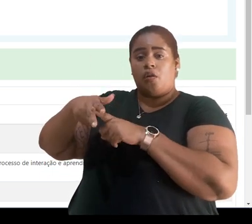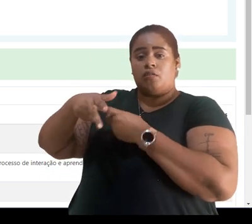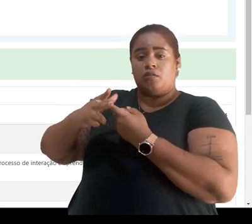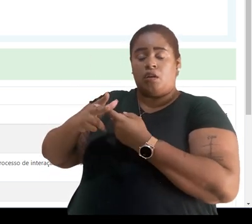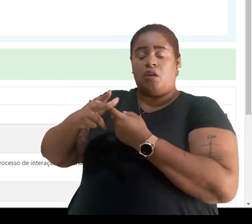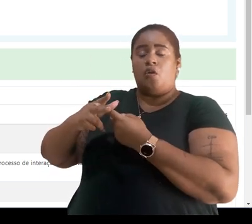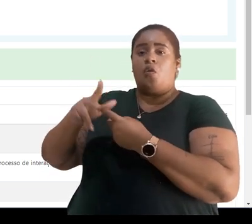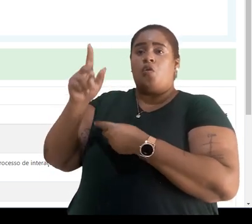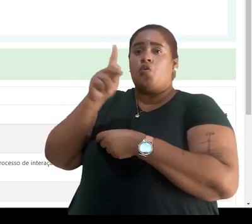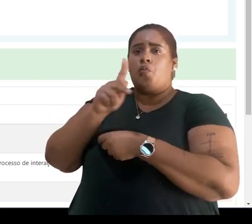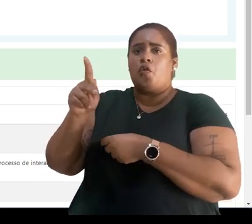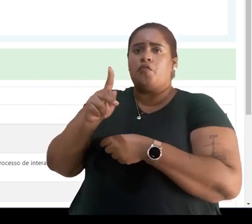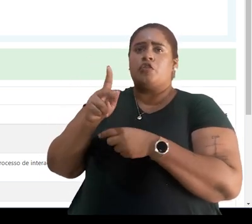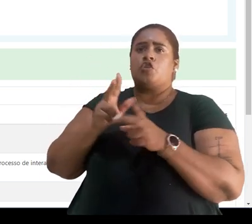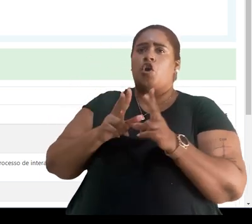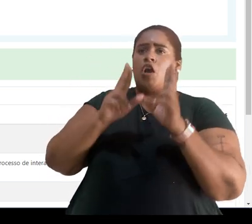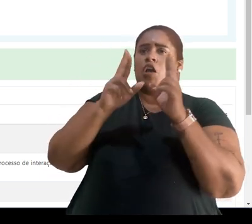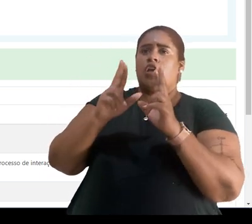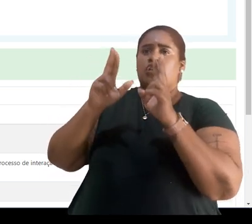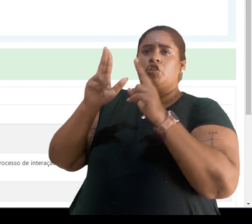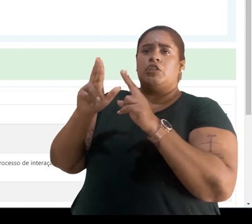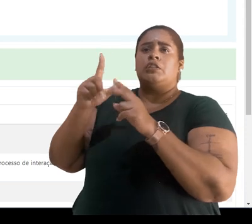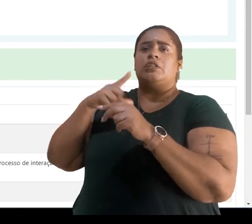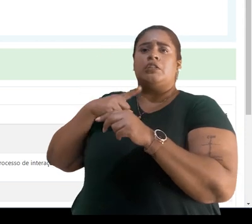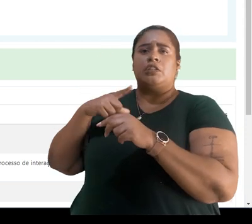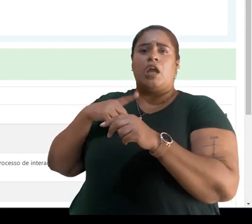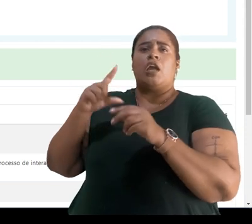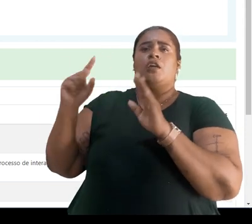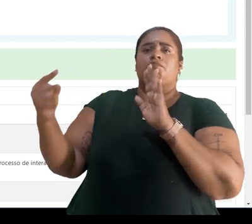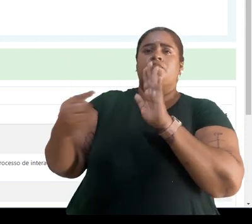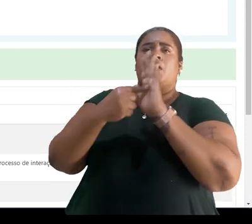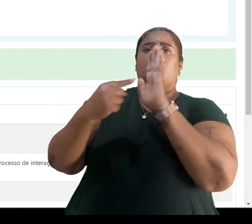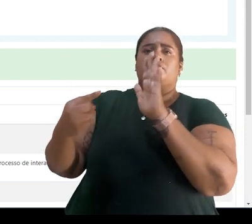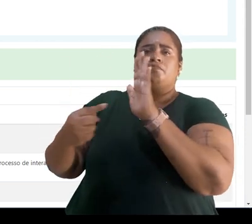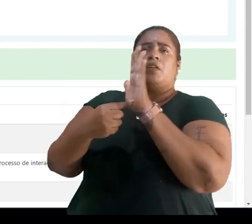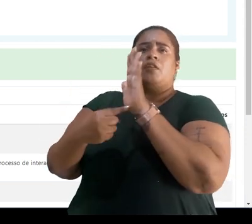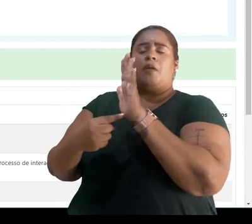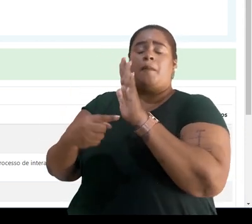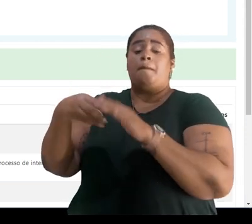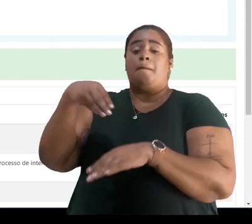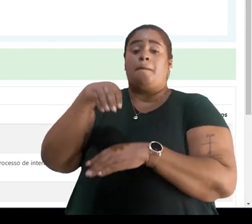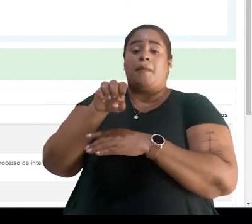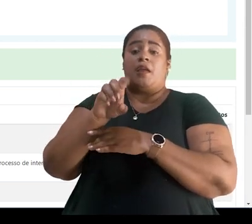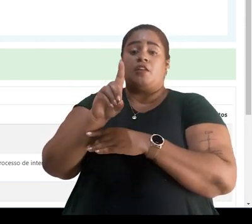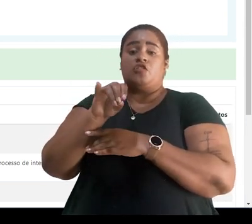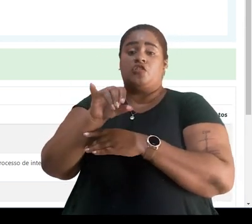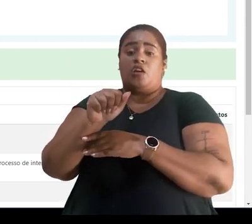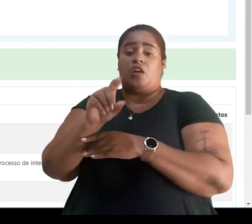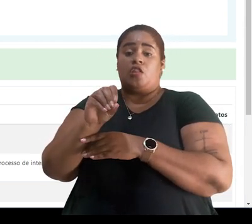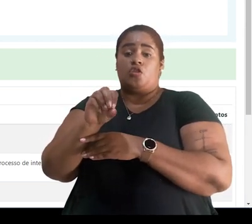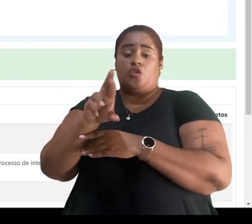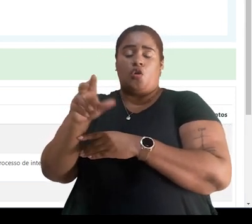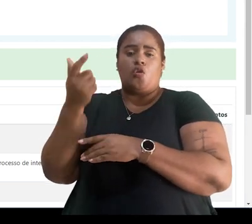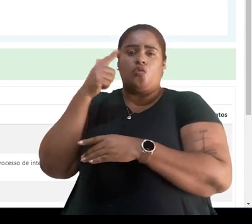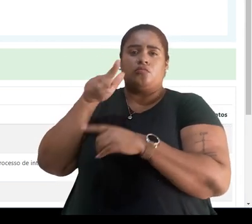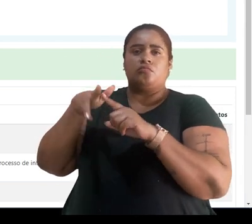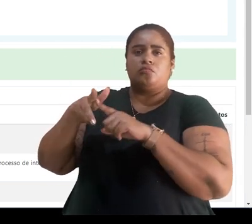correção aqui, quando o professor configura e deixa essas opções de respostas para o mediador.